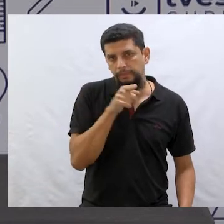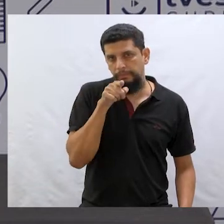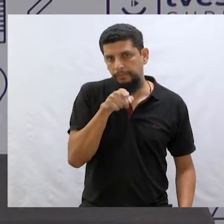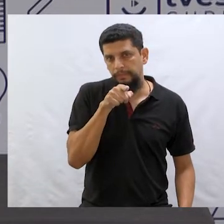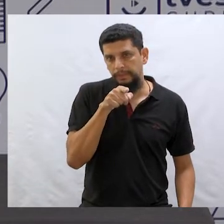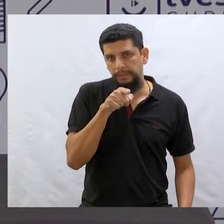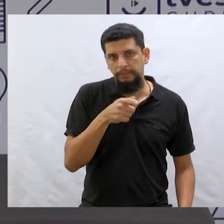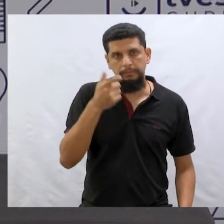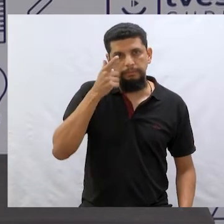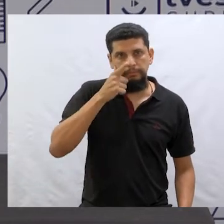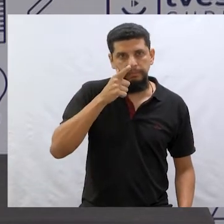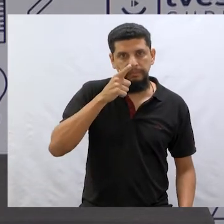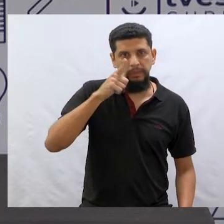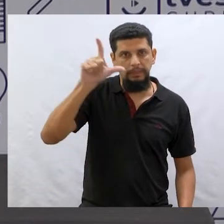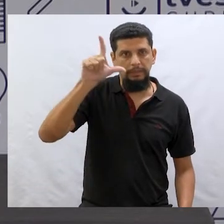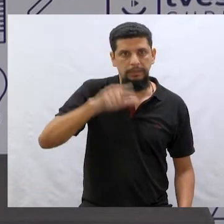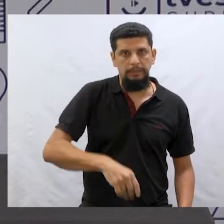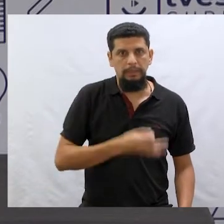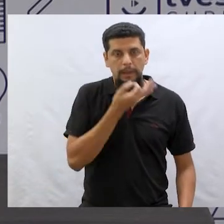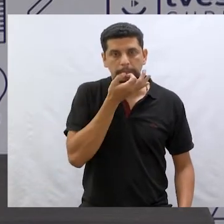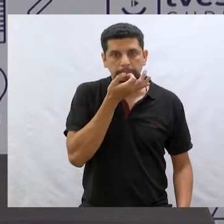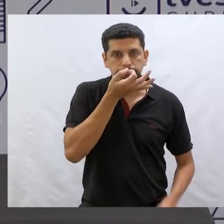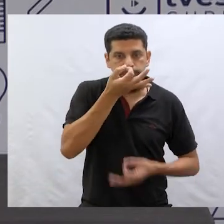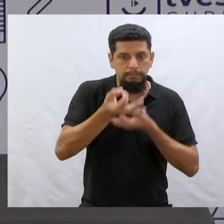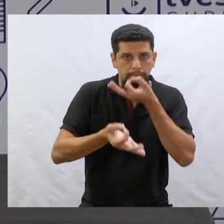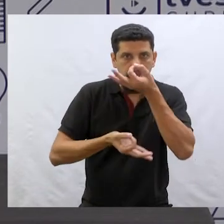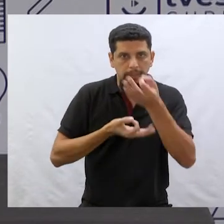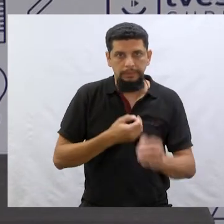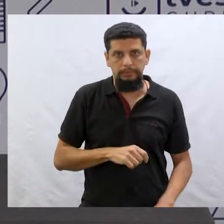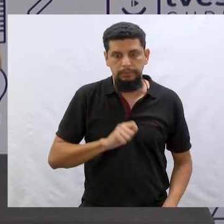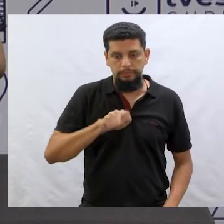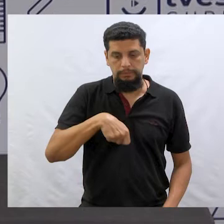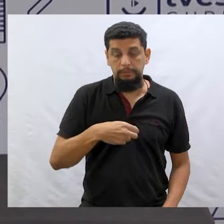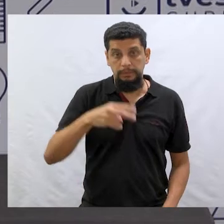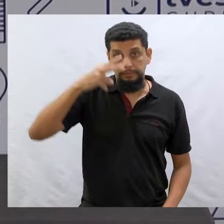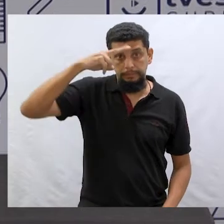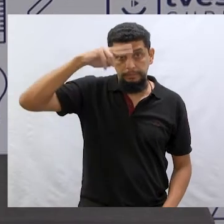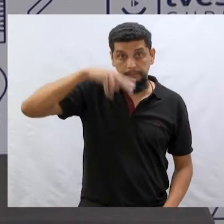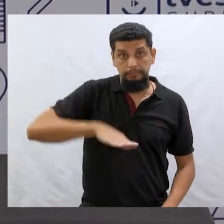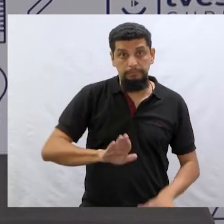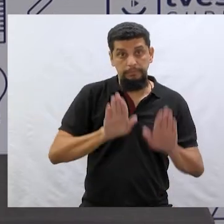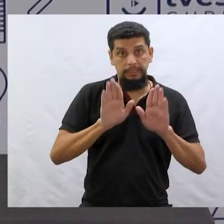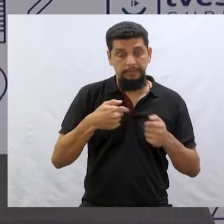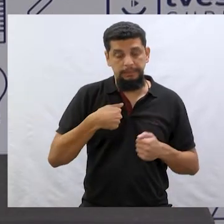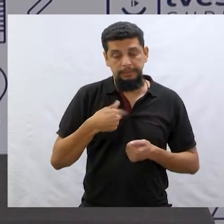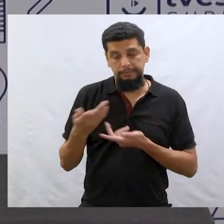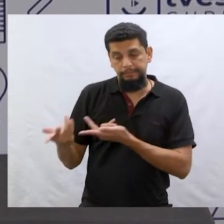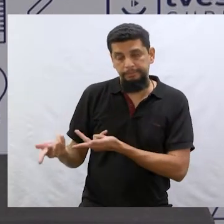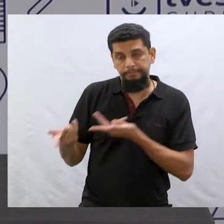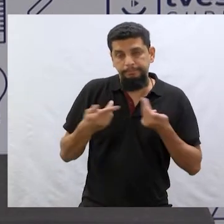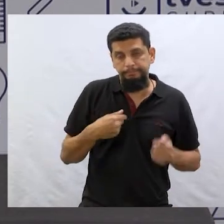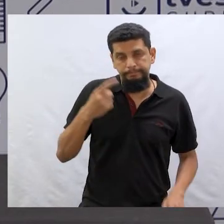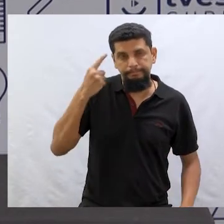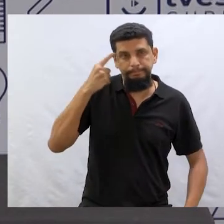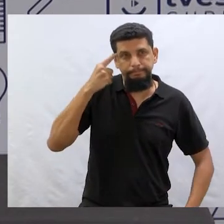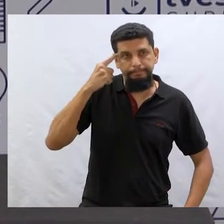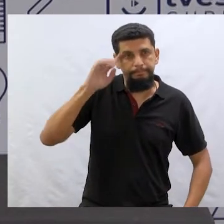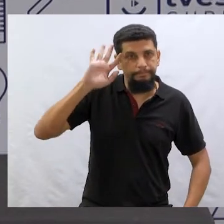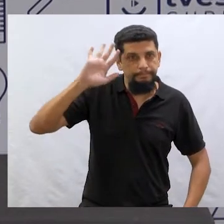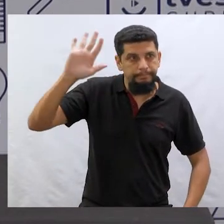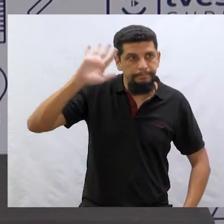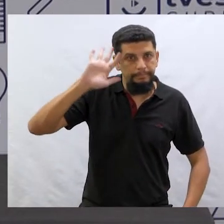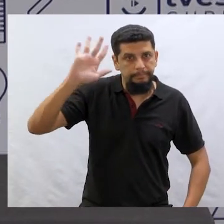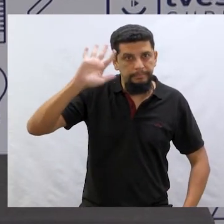você vai acertar nas suas suposições a respeito dessa história. Mas eu quero te convidar a pensar algumas